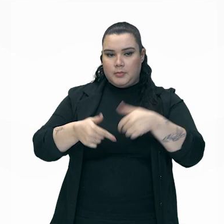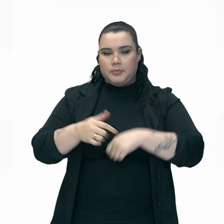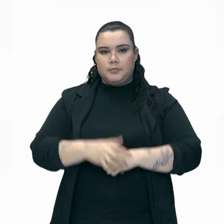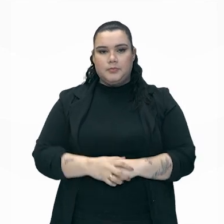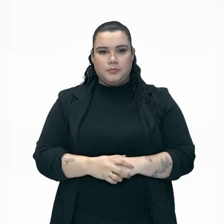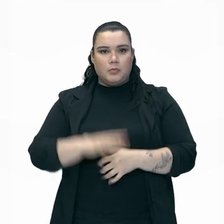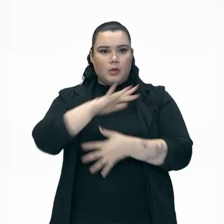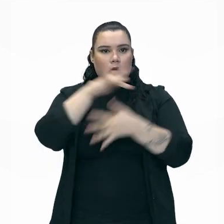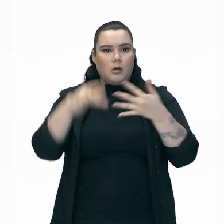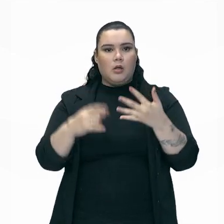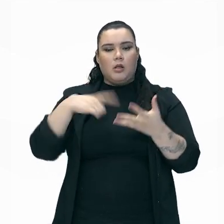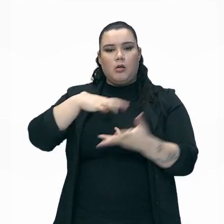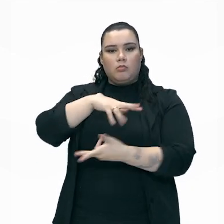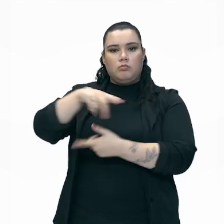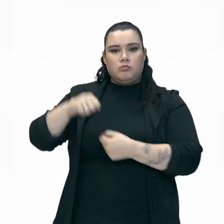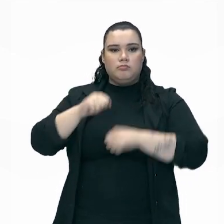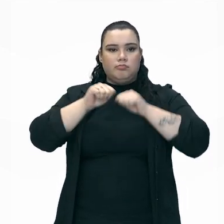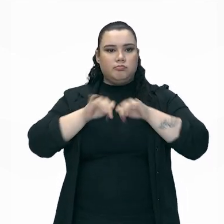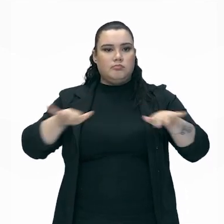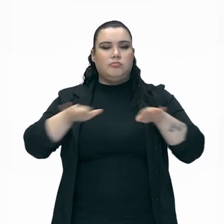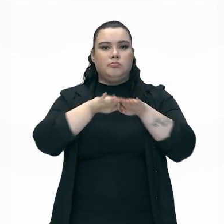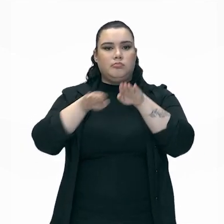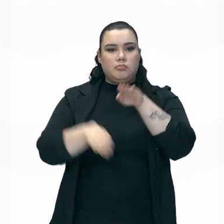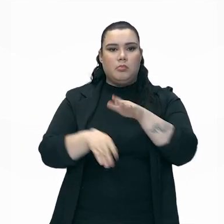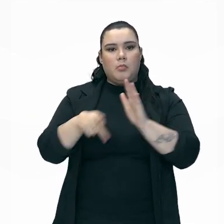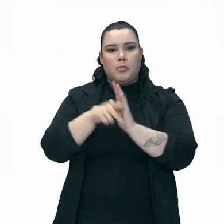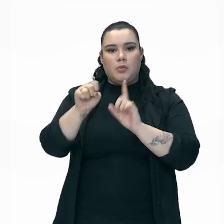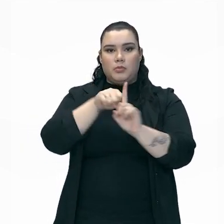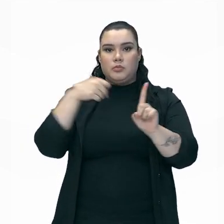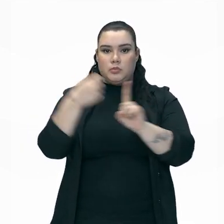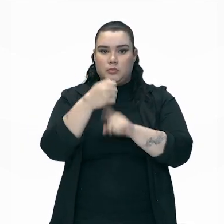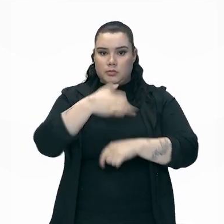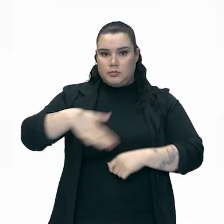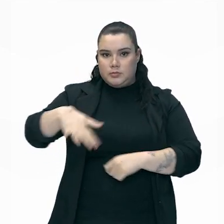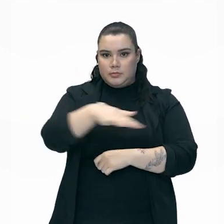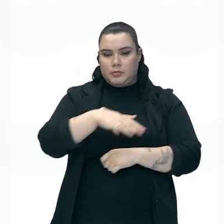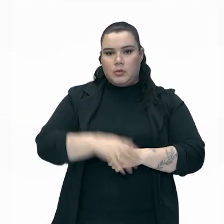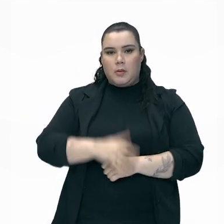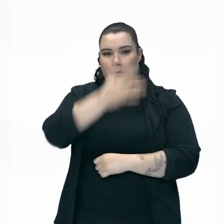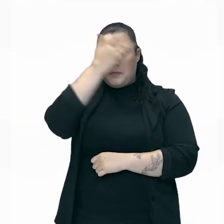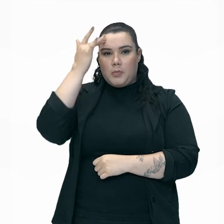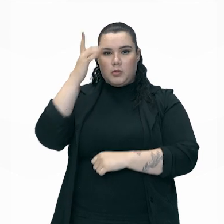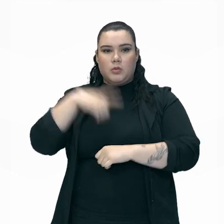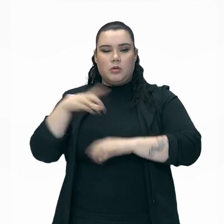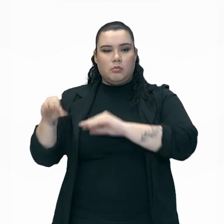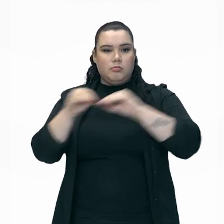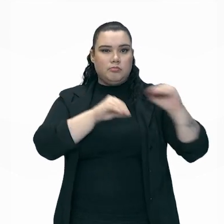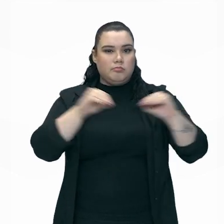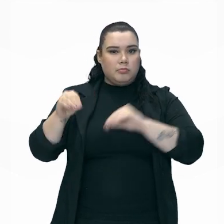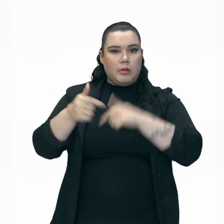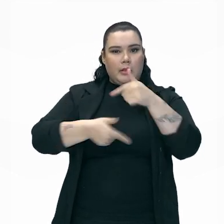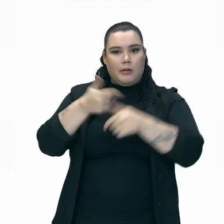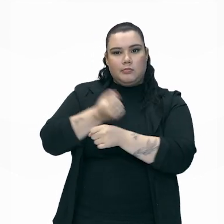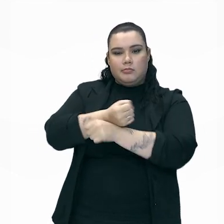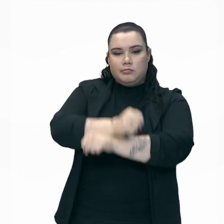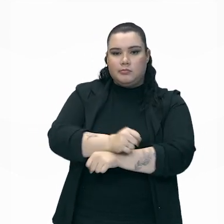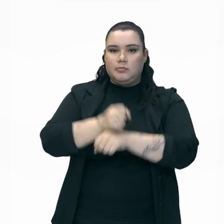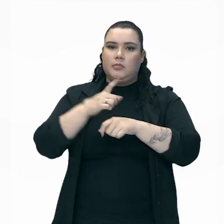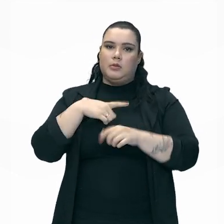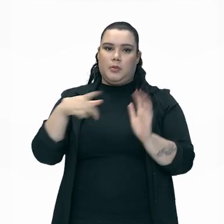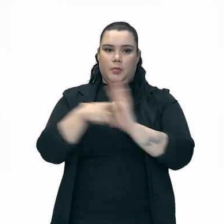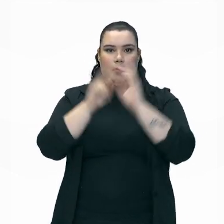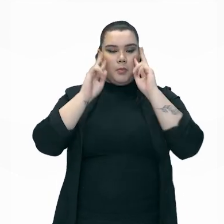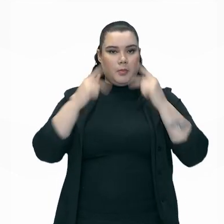detalhamento à globalização, segregação e desigualdades socioespaciais, o tráfico de pessoas e as novas formas de exploração do trabalho humano,